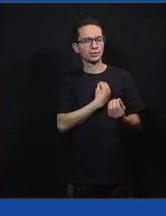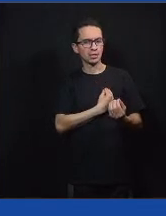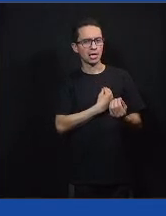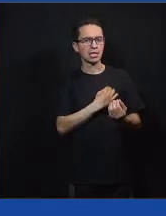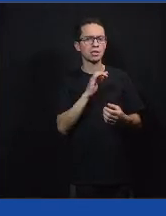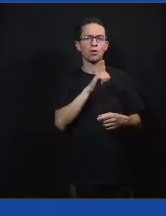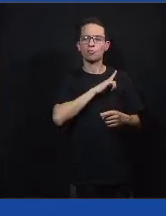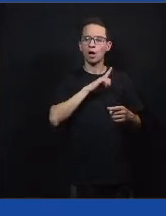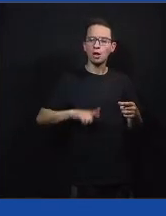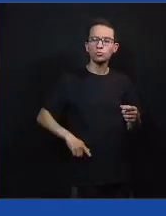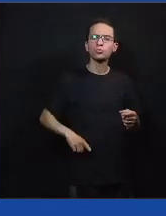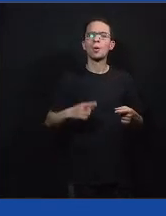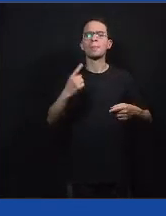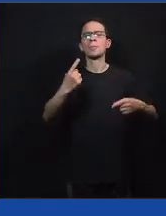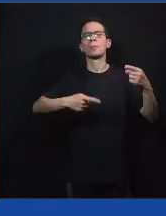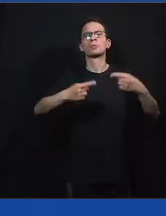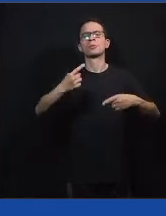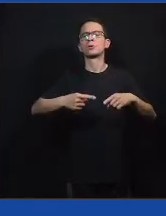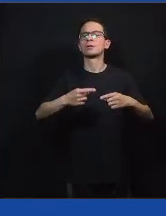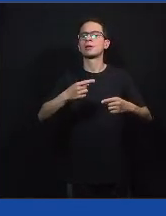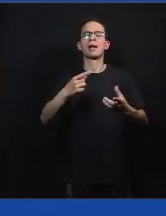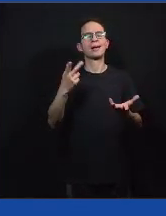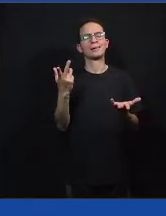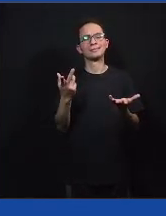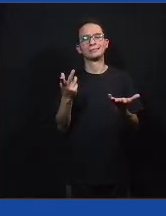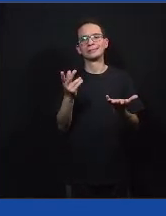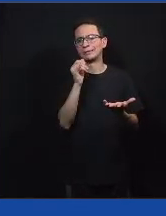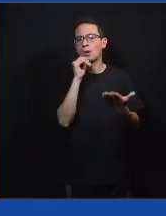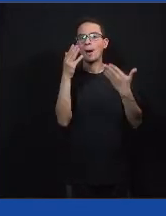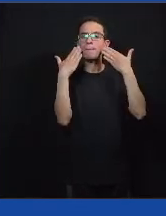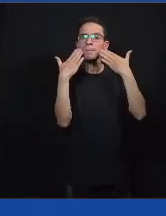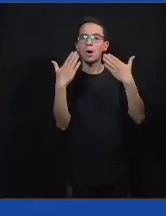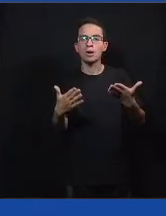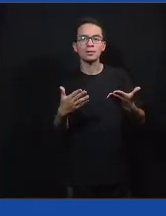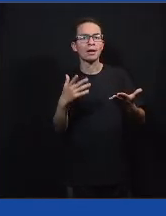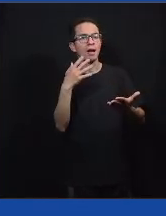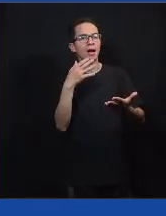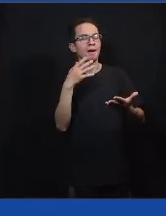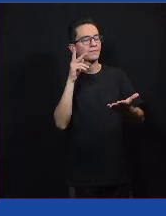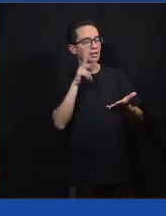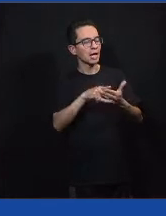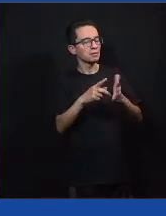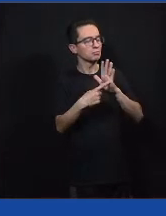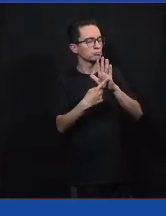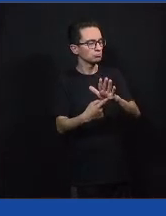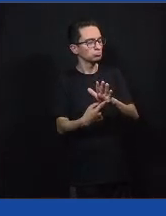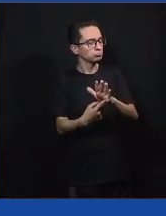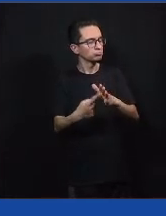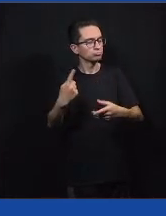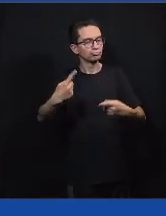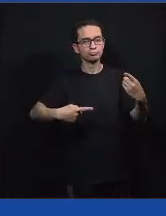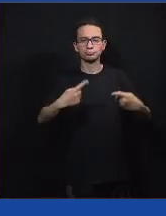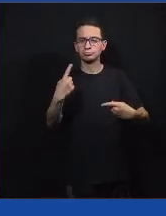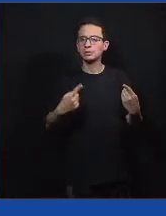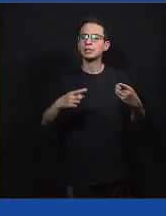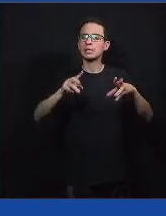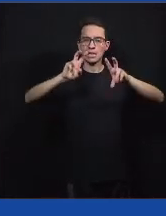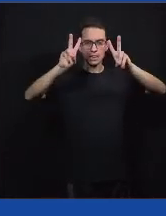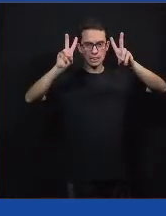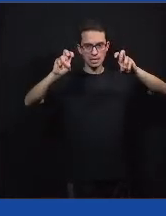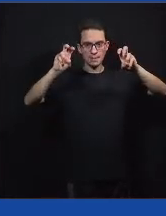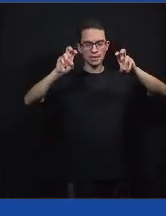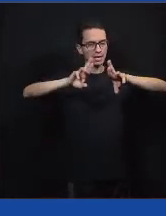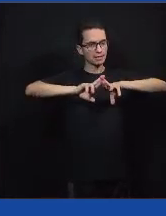público, o que é transparência pública, o que é sociedade civil, enfim, um conjunto de temáticas, vamos dizer,